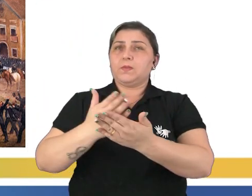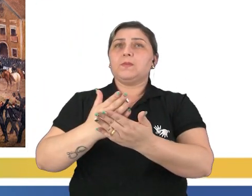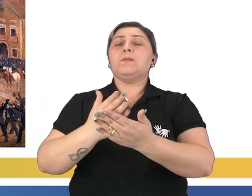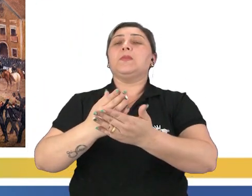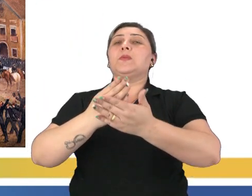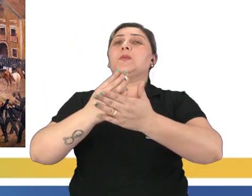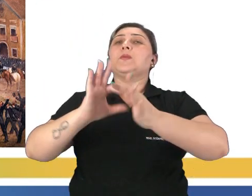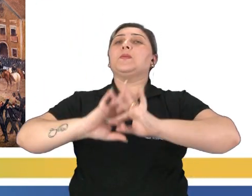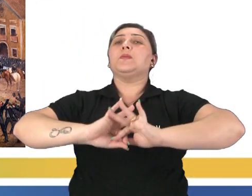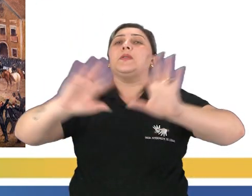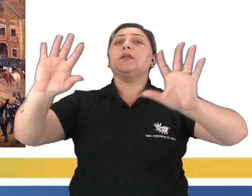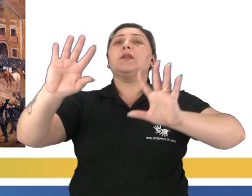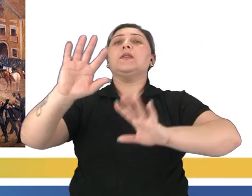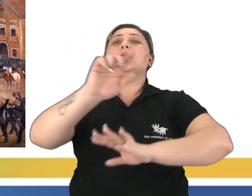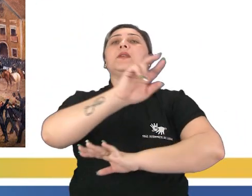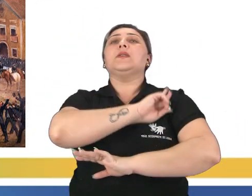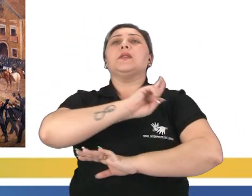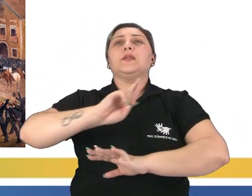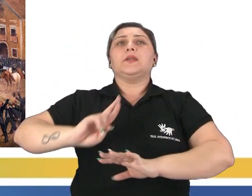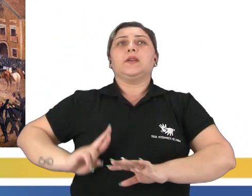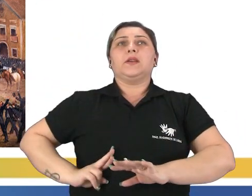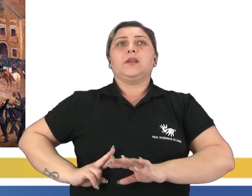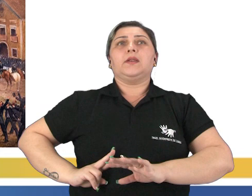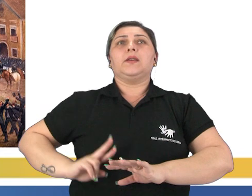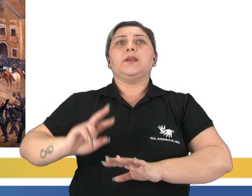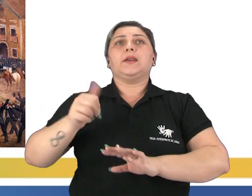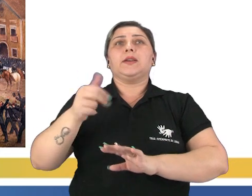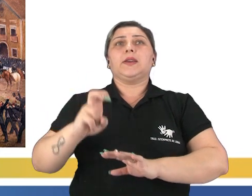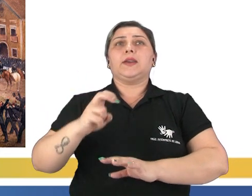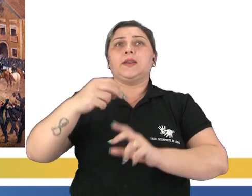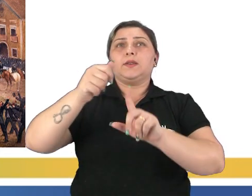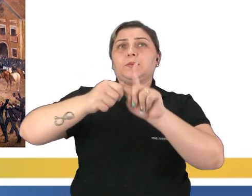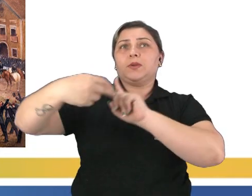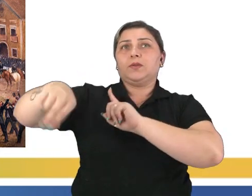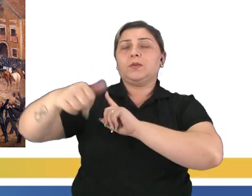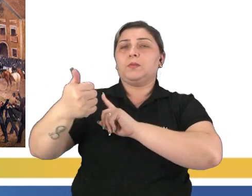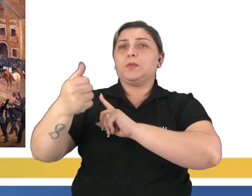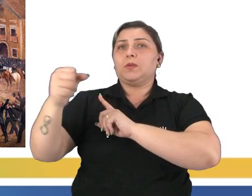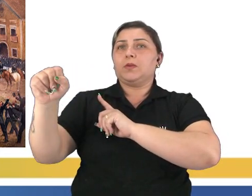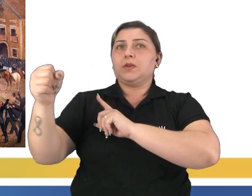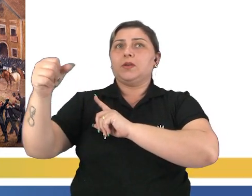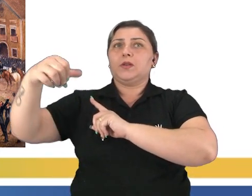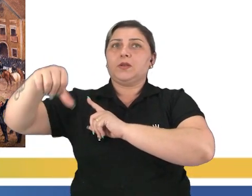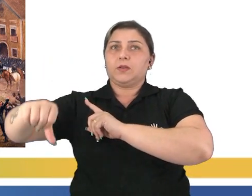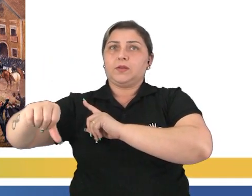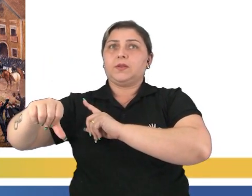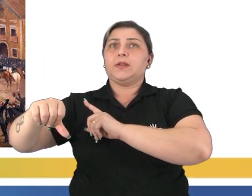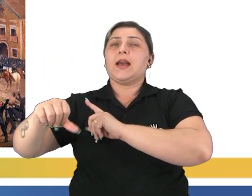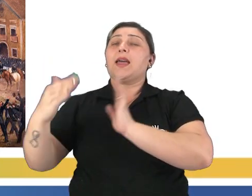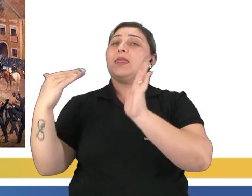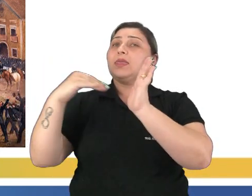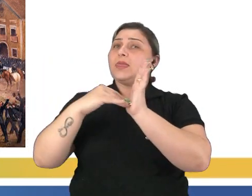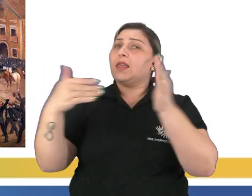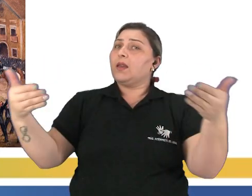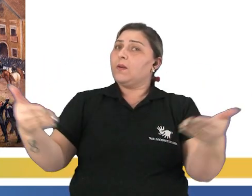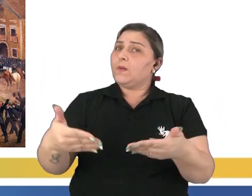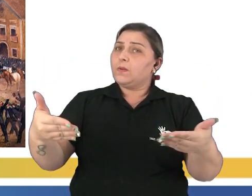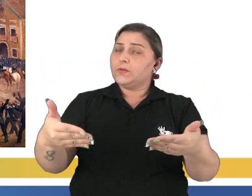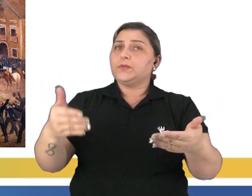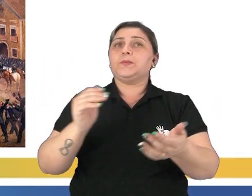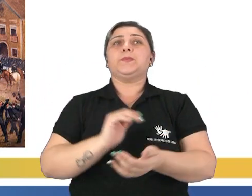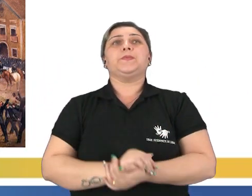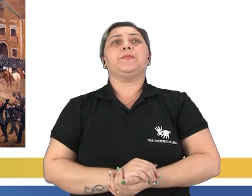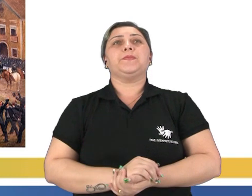Brasil que começou com a Proclamação da República em 15 de novembro de 1889 e dura até os dias